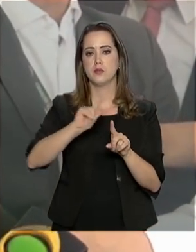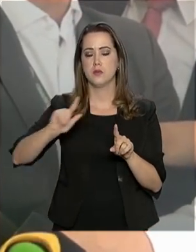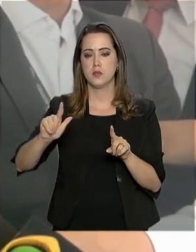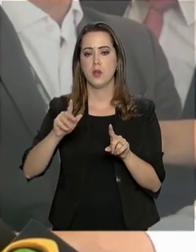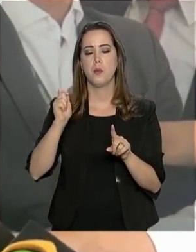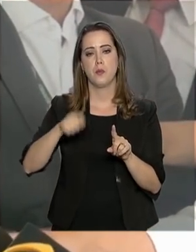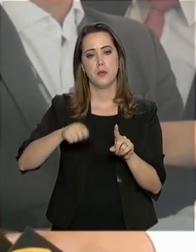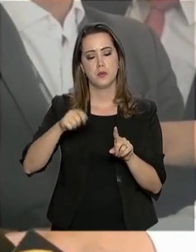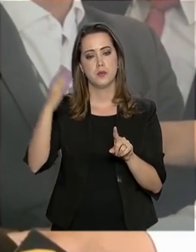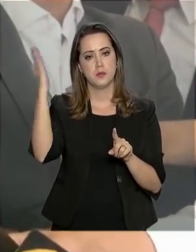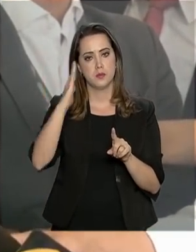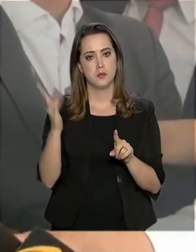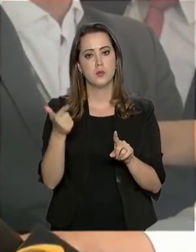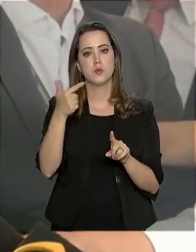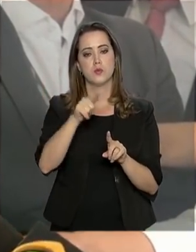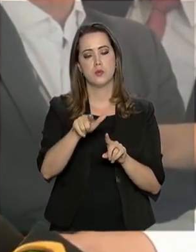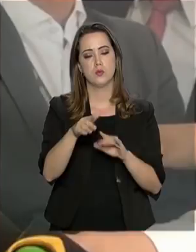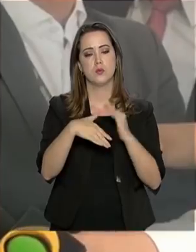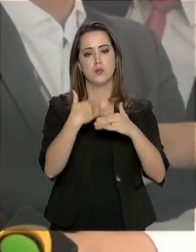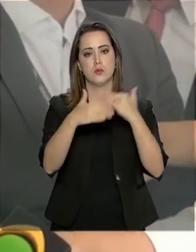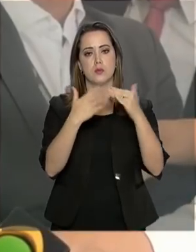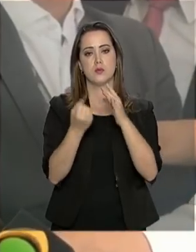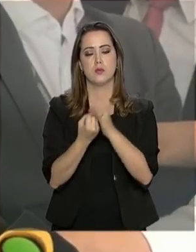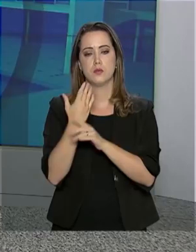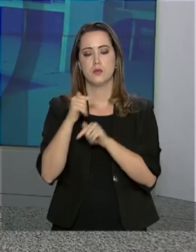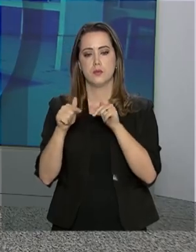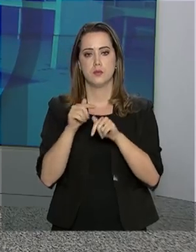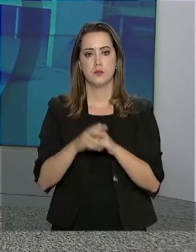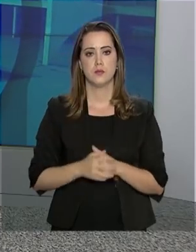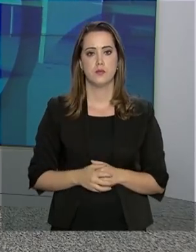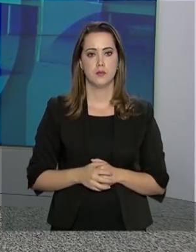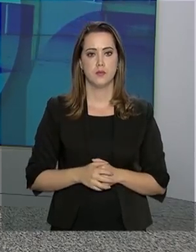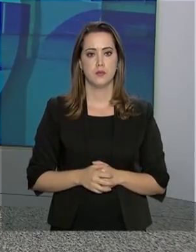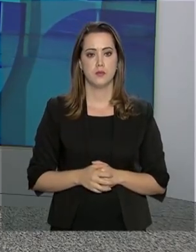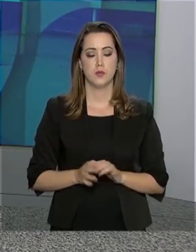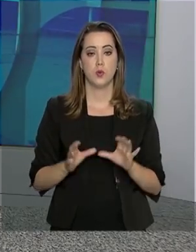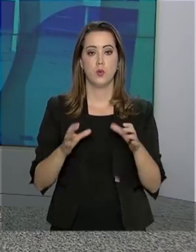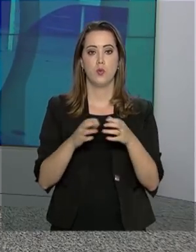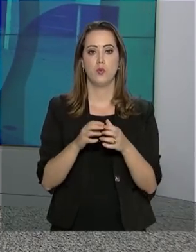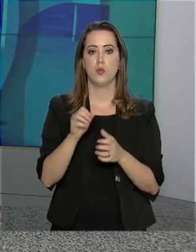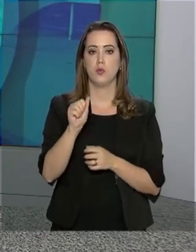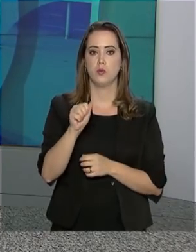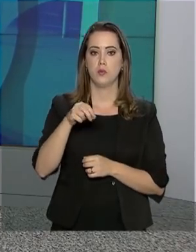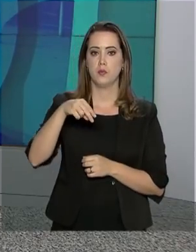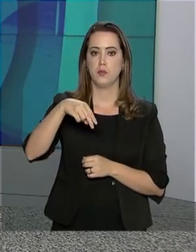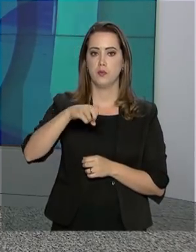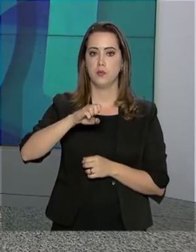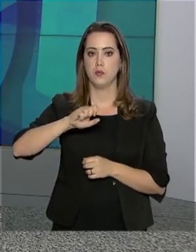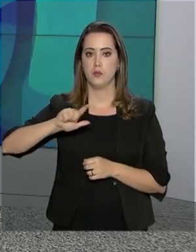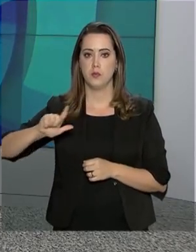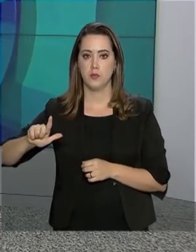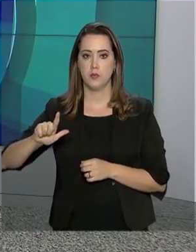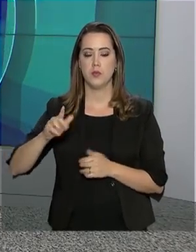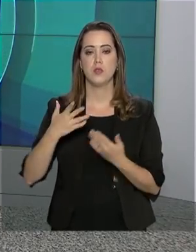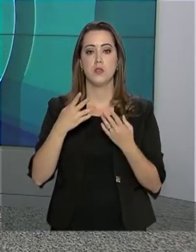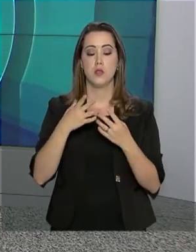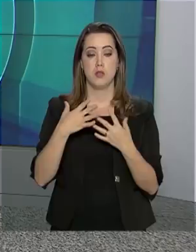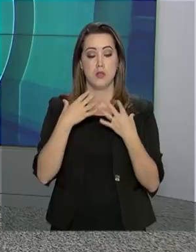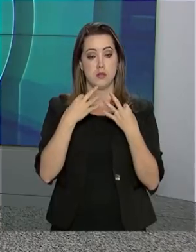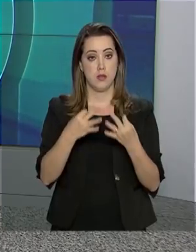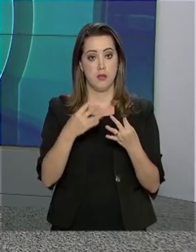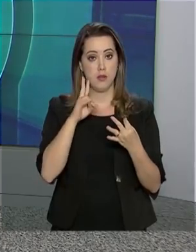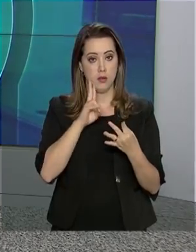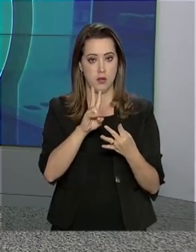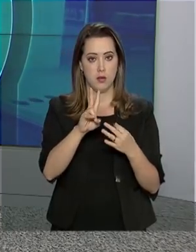que permita que o Brasil volte a crescer e a gerar emprego. A Agência Nacional de Energia Elétrica, a ANEL, está